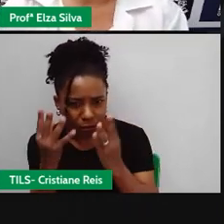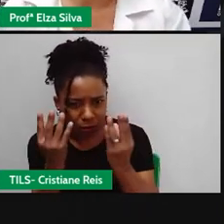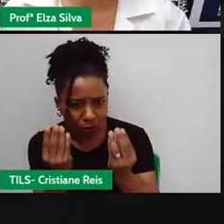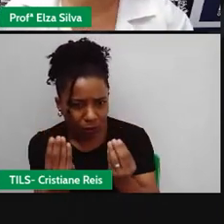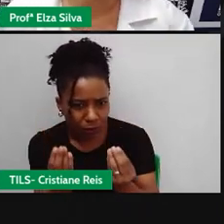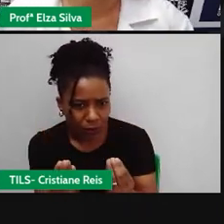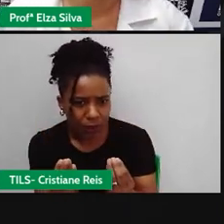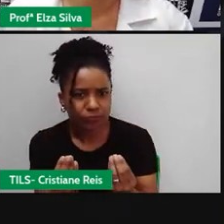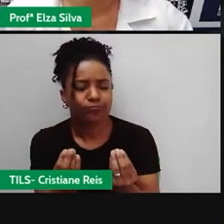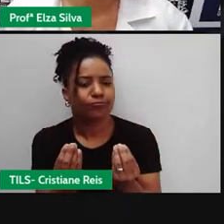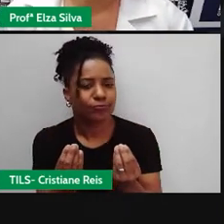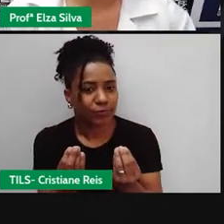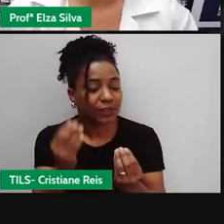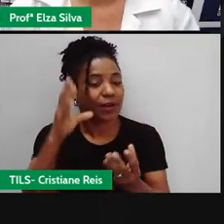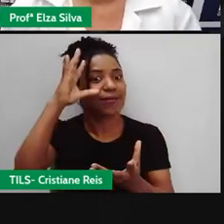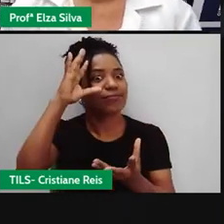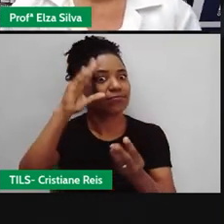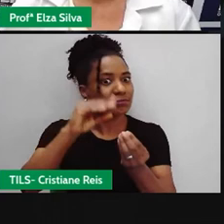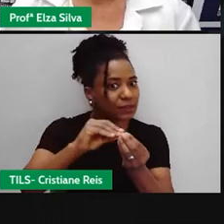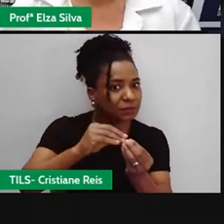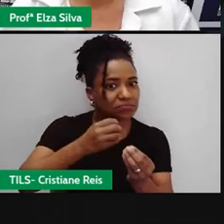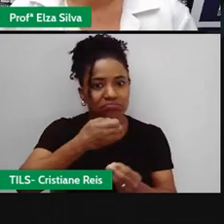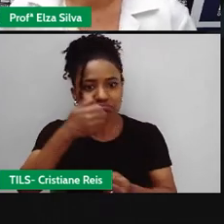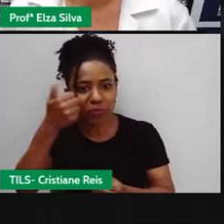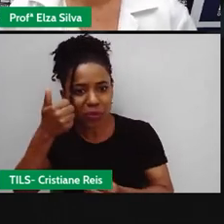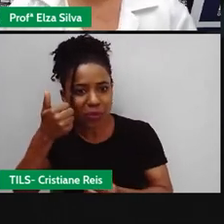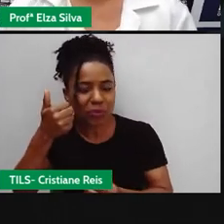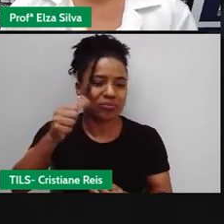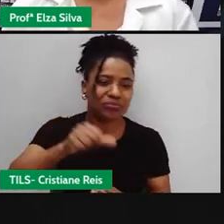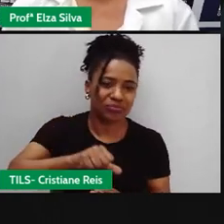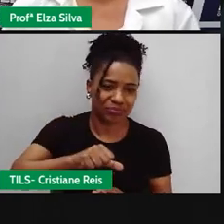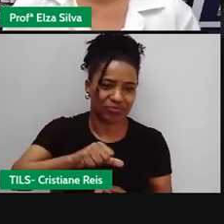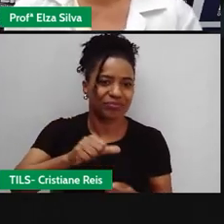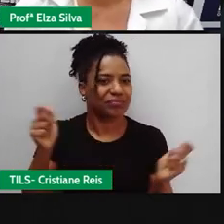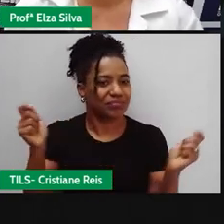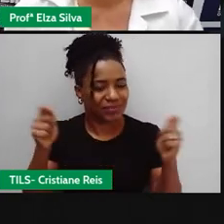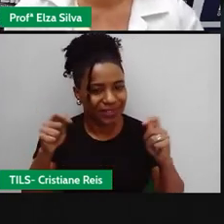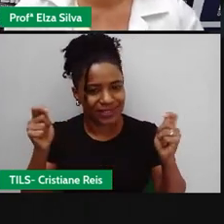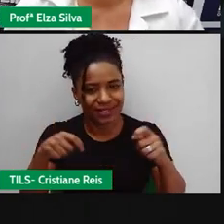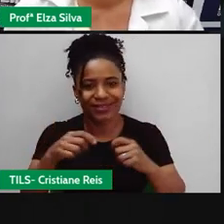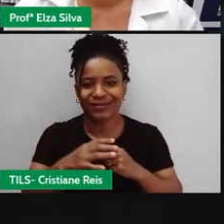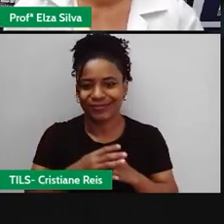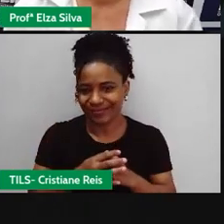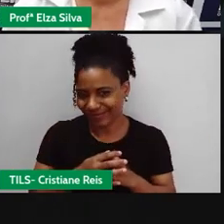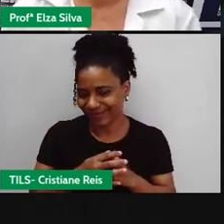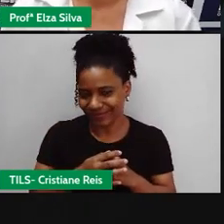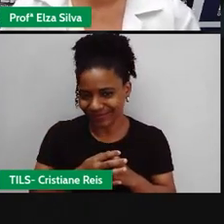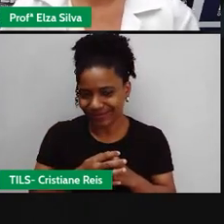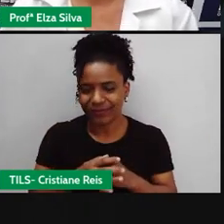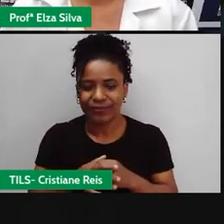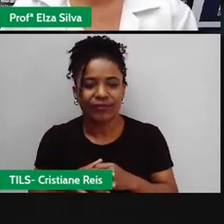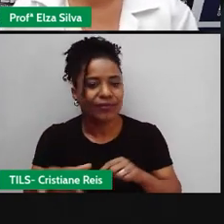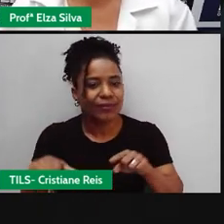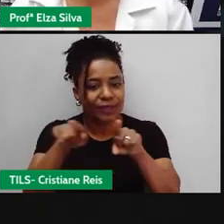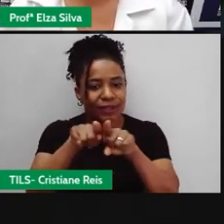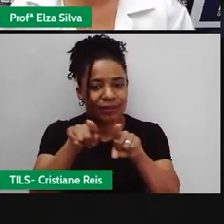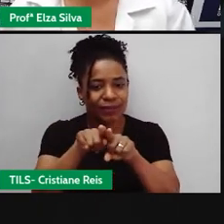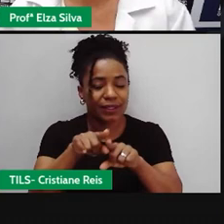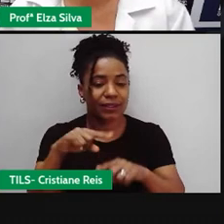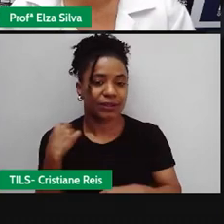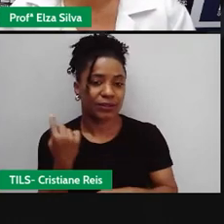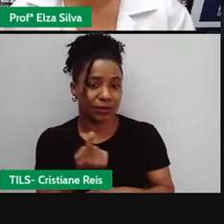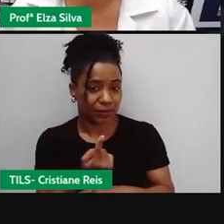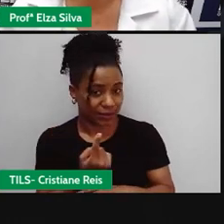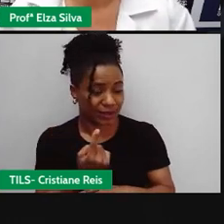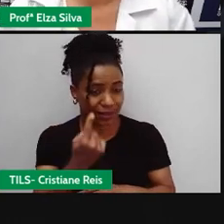nos trazer Nós também Lembramos No início da aula Que nós Devemos fazer